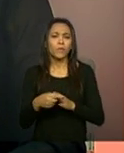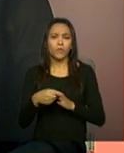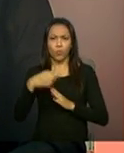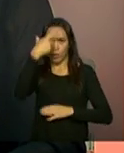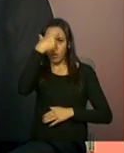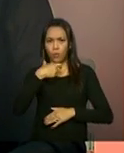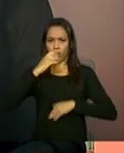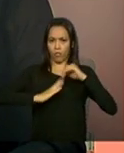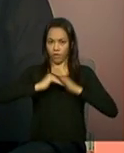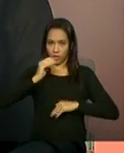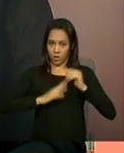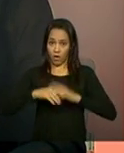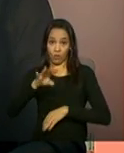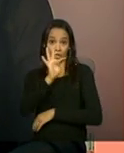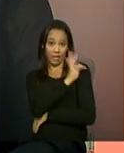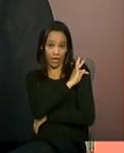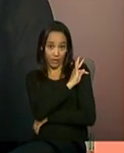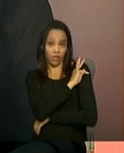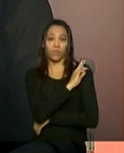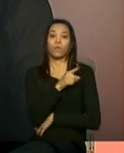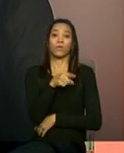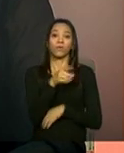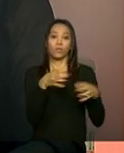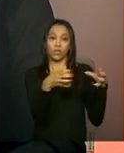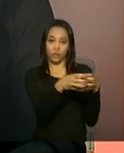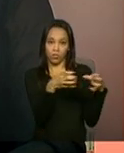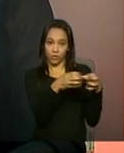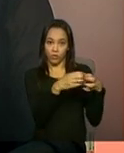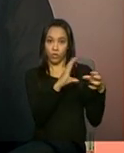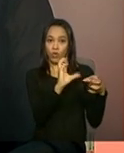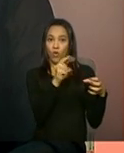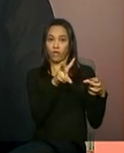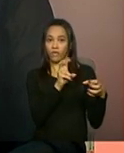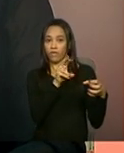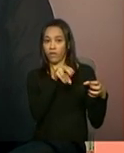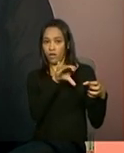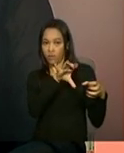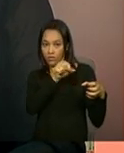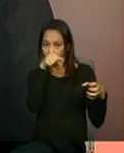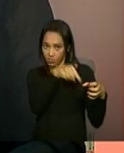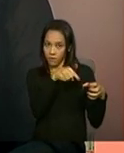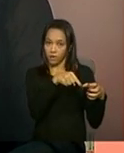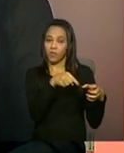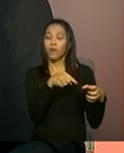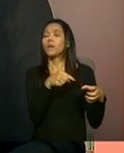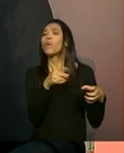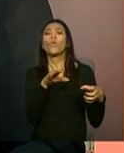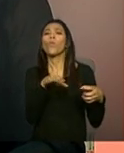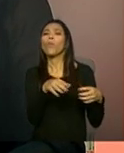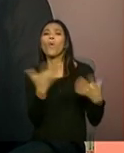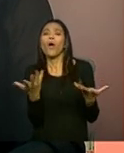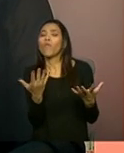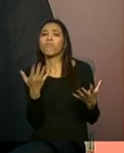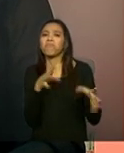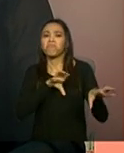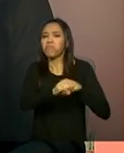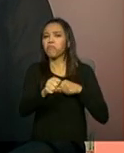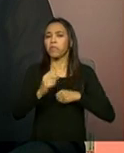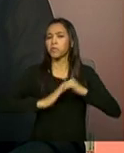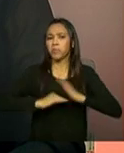serviço de convivência e fortalecimento de vínculos, ele deve ter que formação profissional?